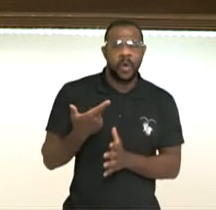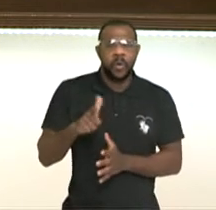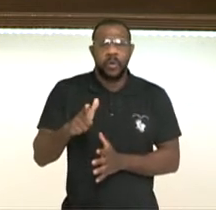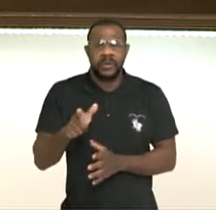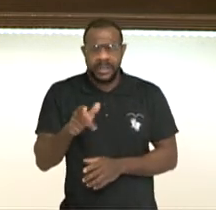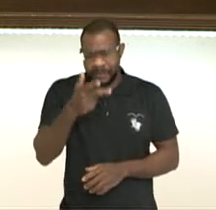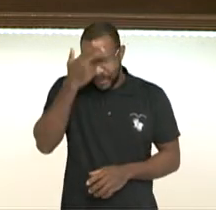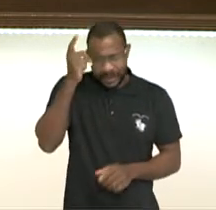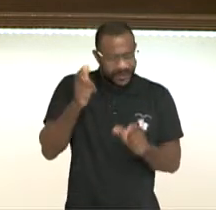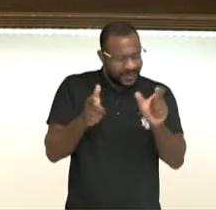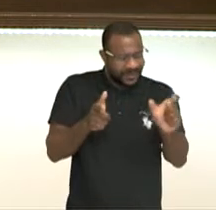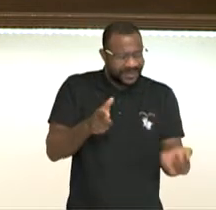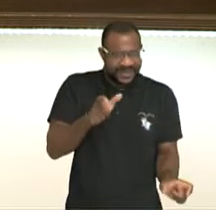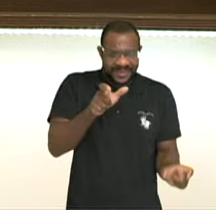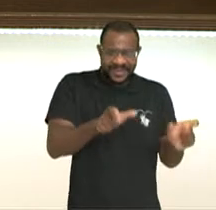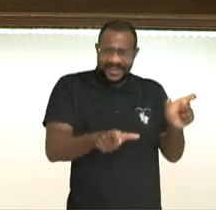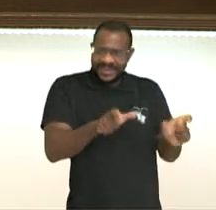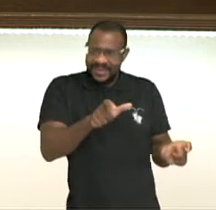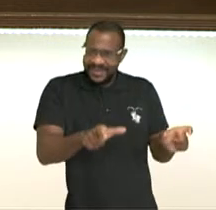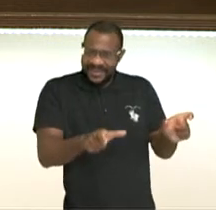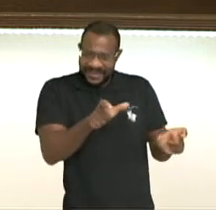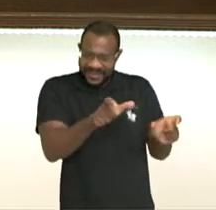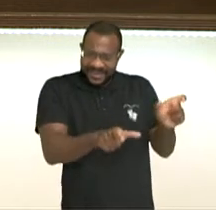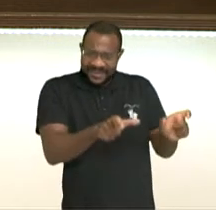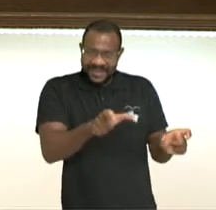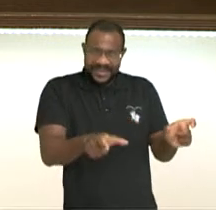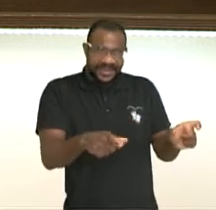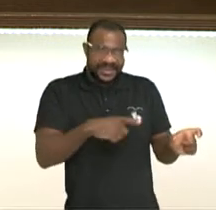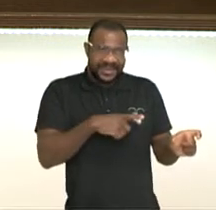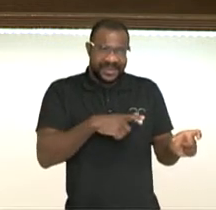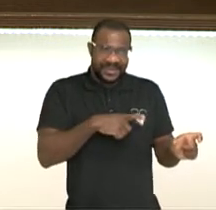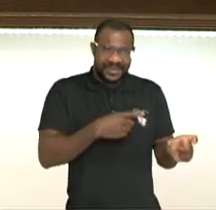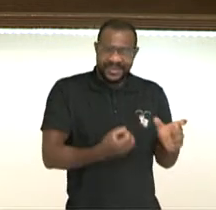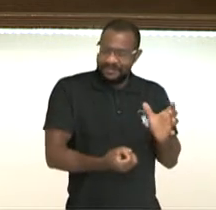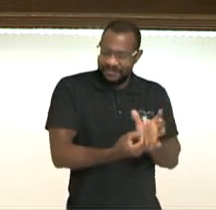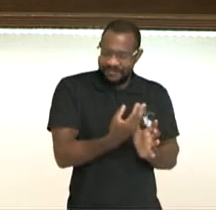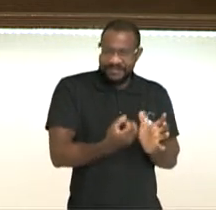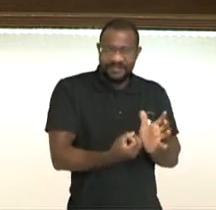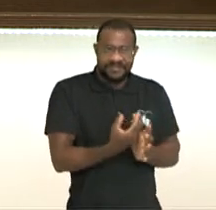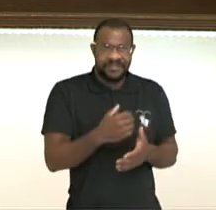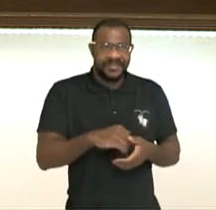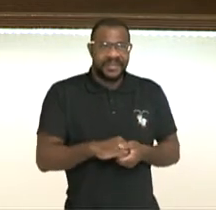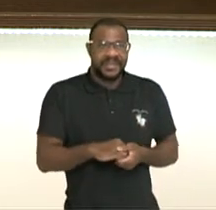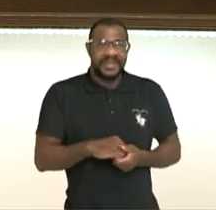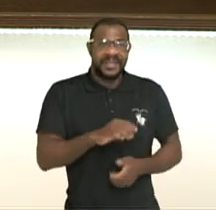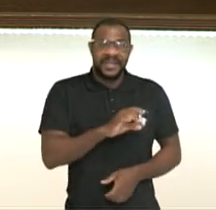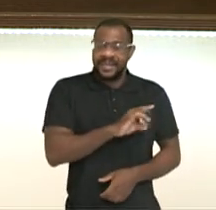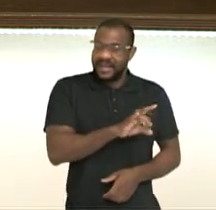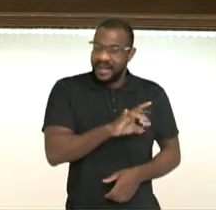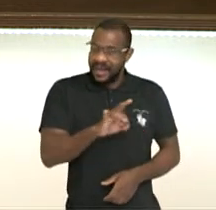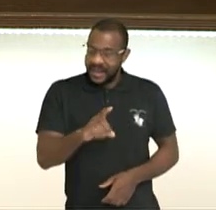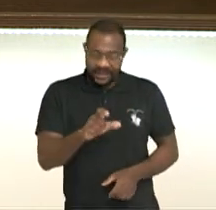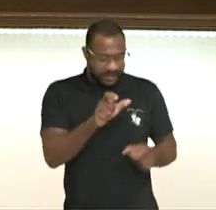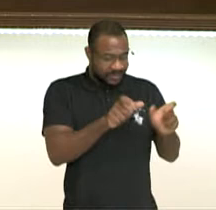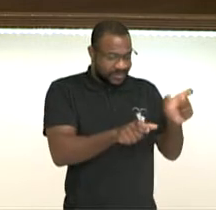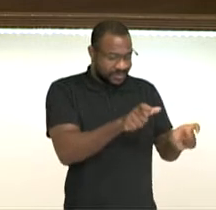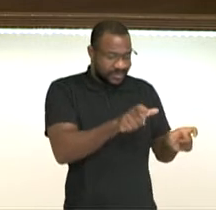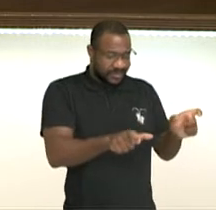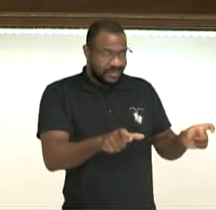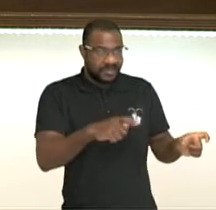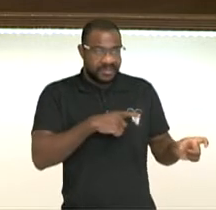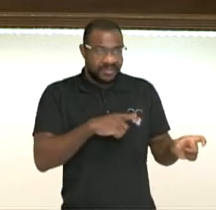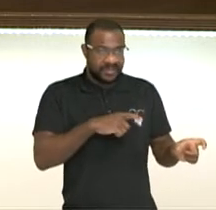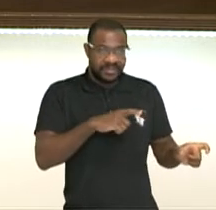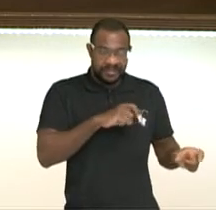pessoas com um currículo próprio, com profissão, com tudo. E cada um desses heterônimos se